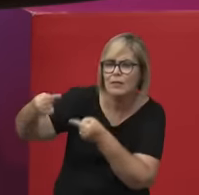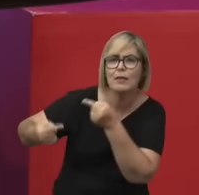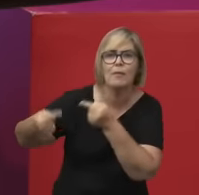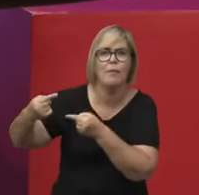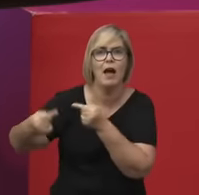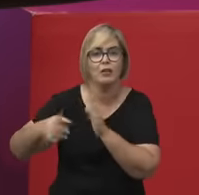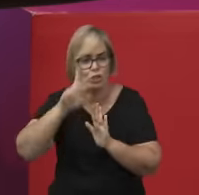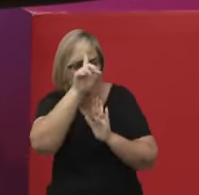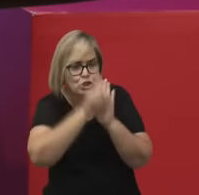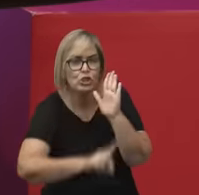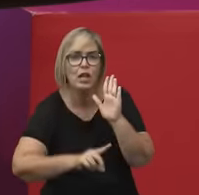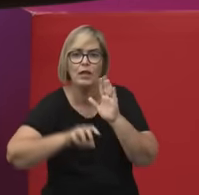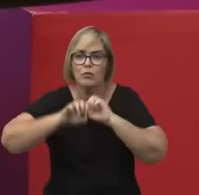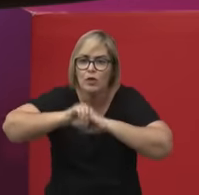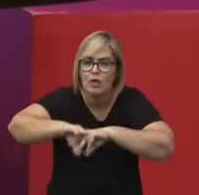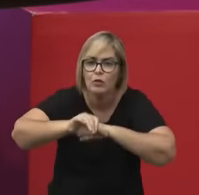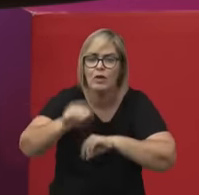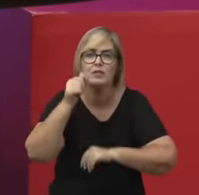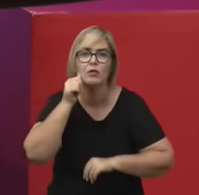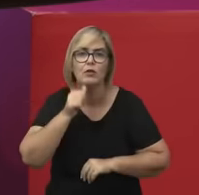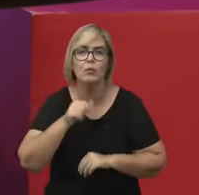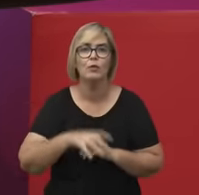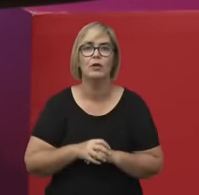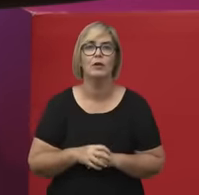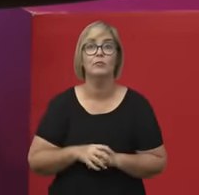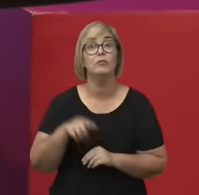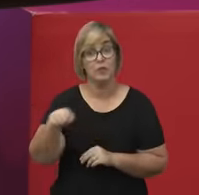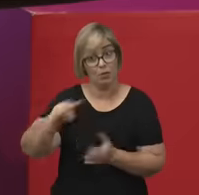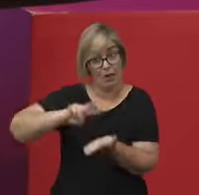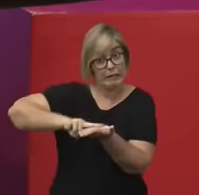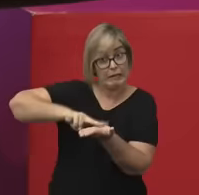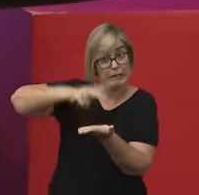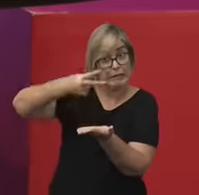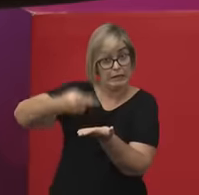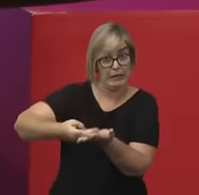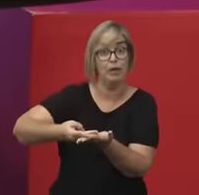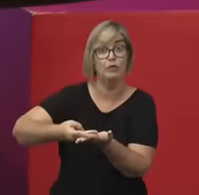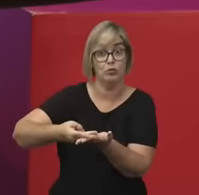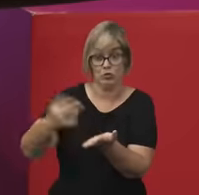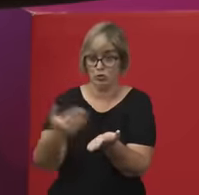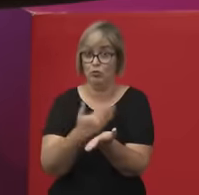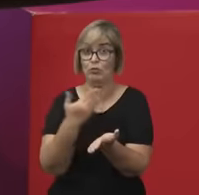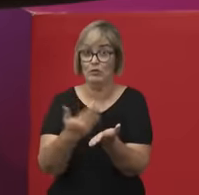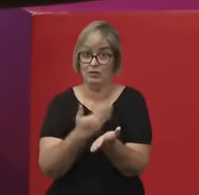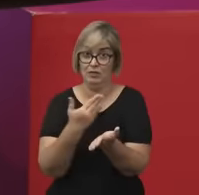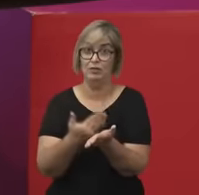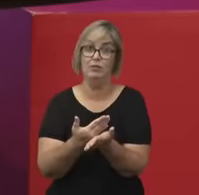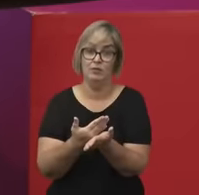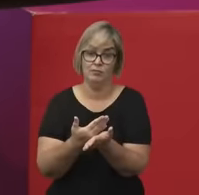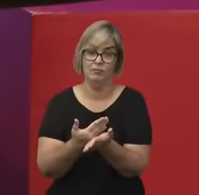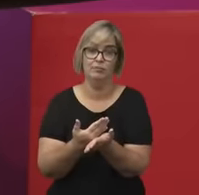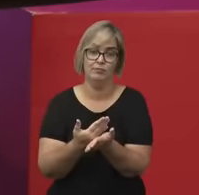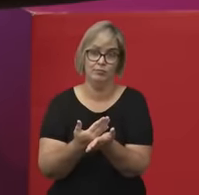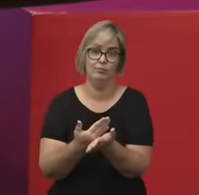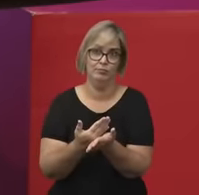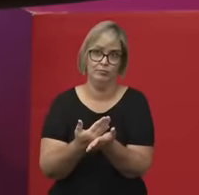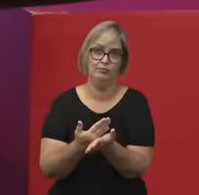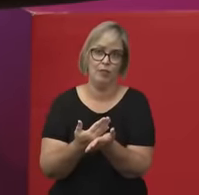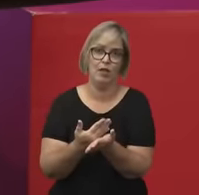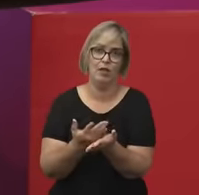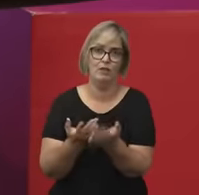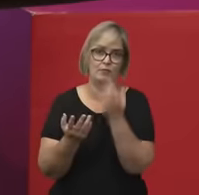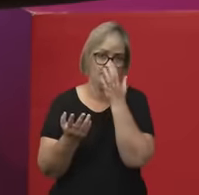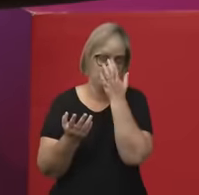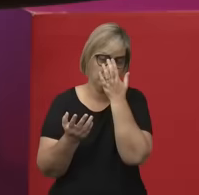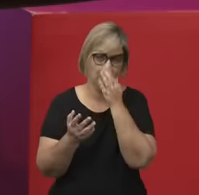direito à educação. E aí, então, ela traduz essa obra, que, na verdade, era uma versão, teoricamente,